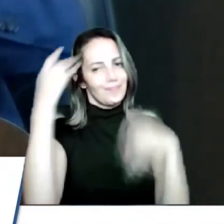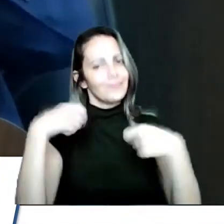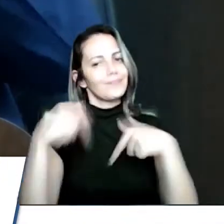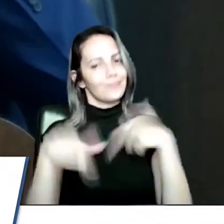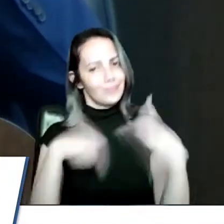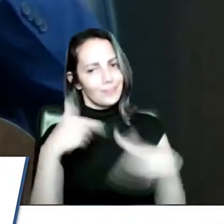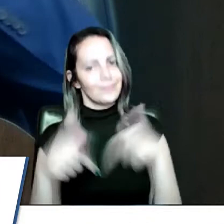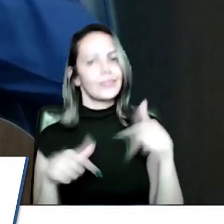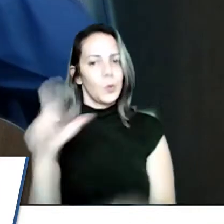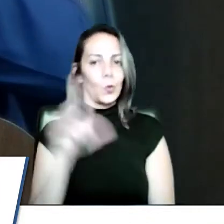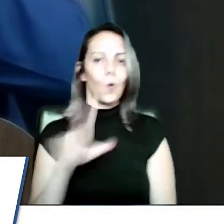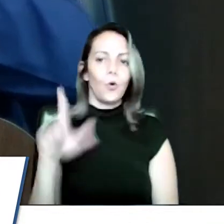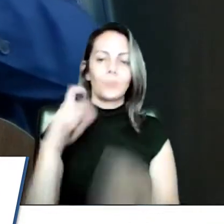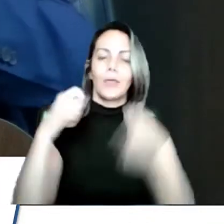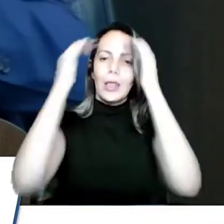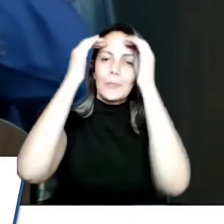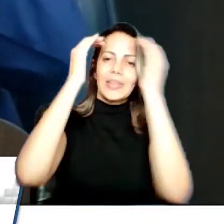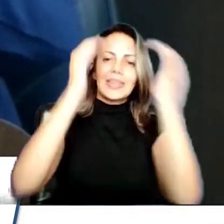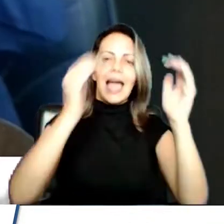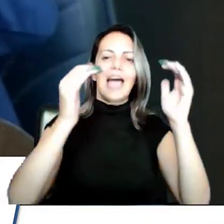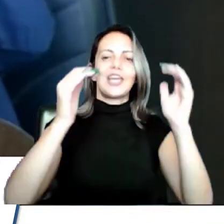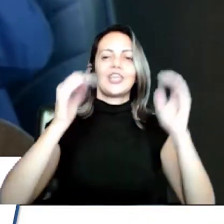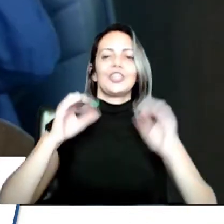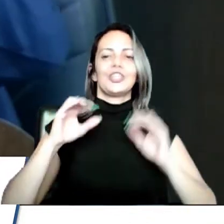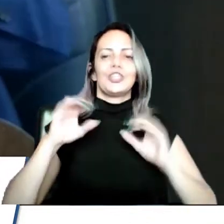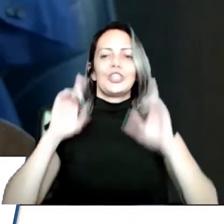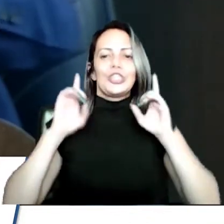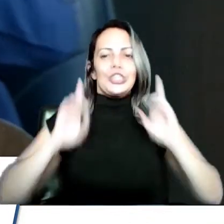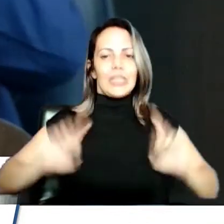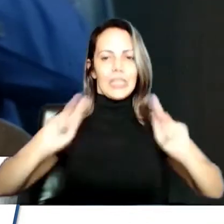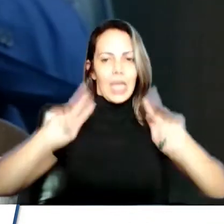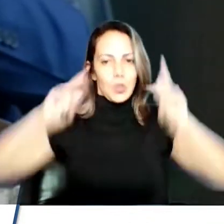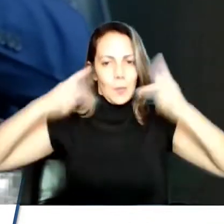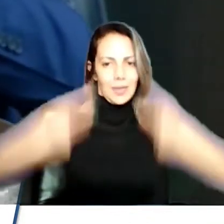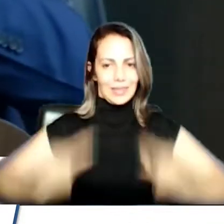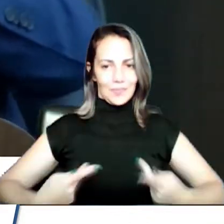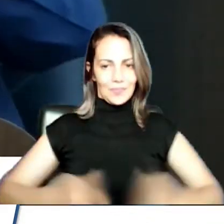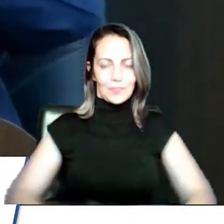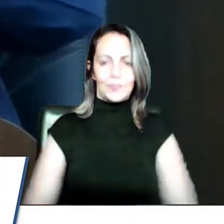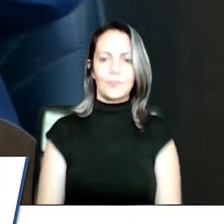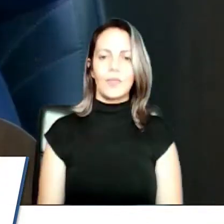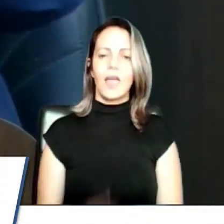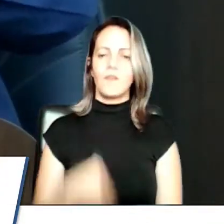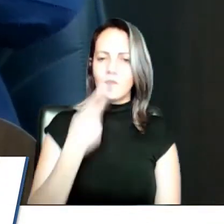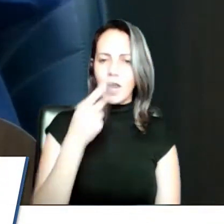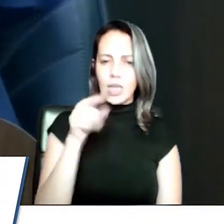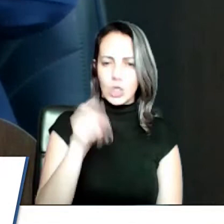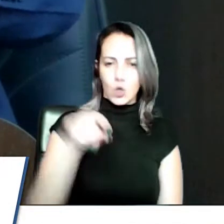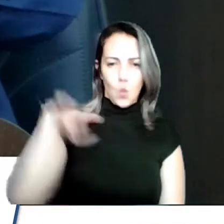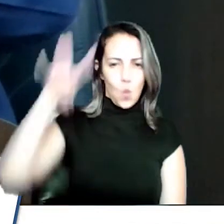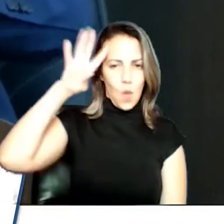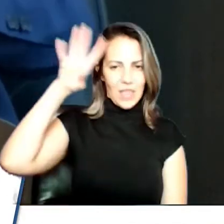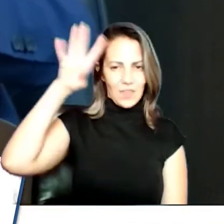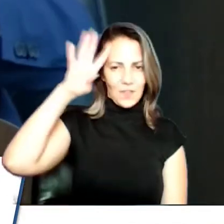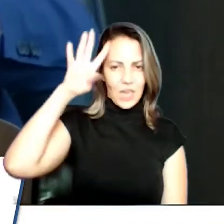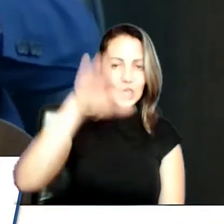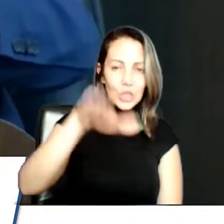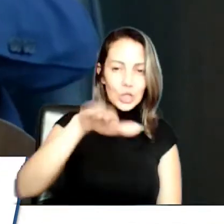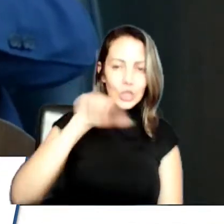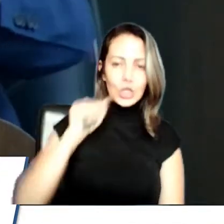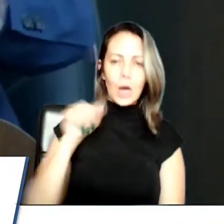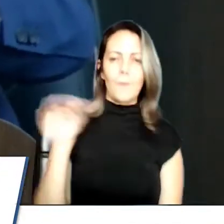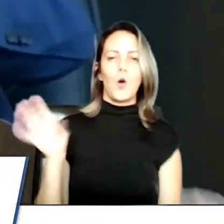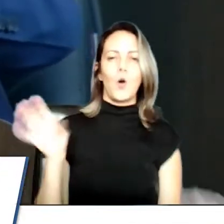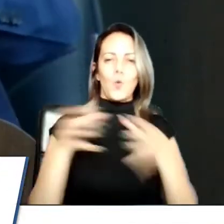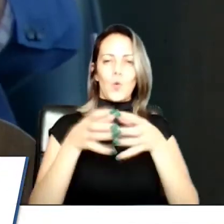Mas uma dessa, quando o governo, sempre eu falei, eu falei isso na quarta-feira, chama o pessoal da barraquinha de jornais